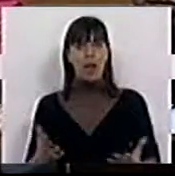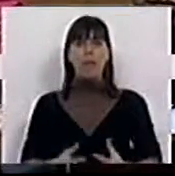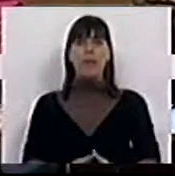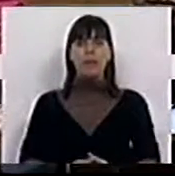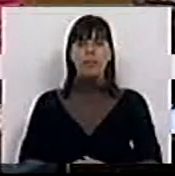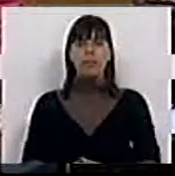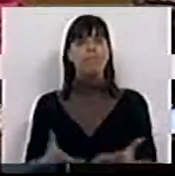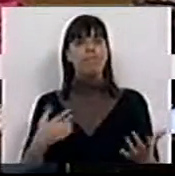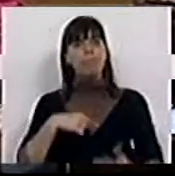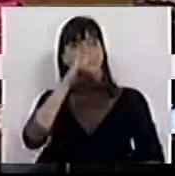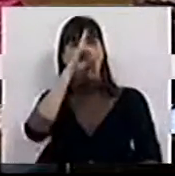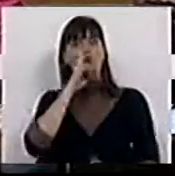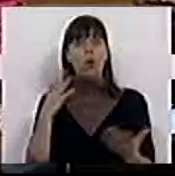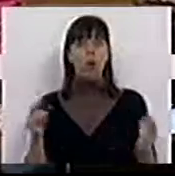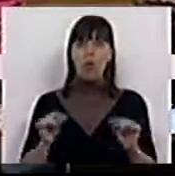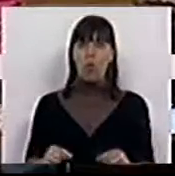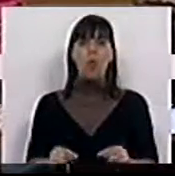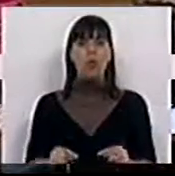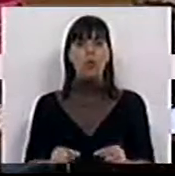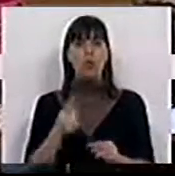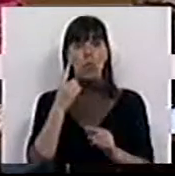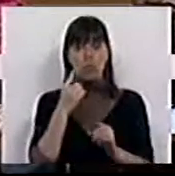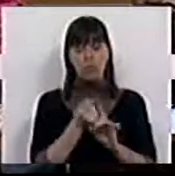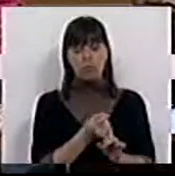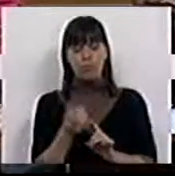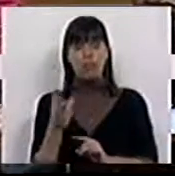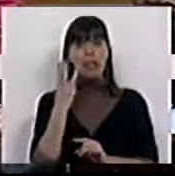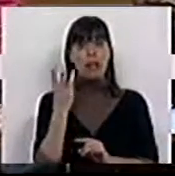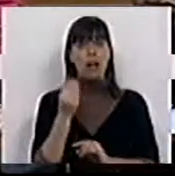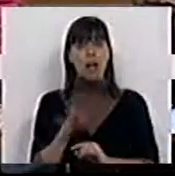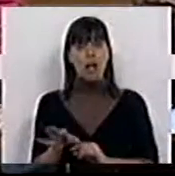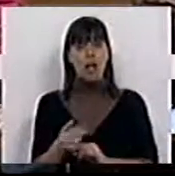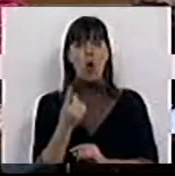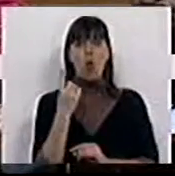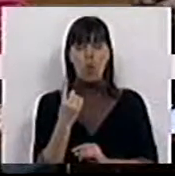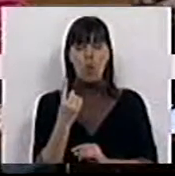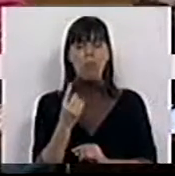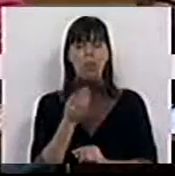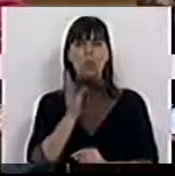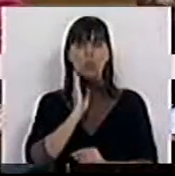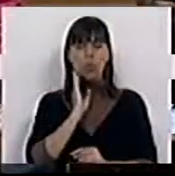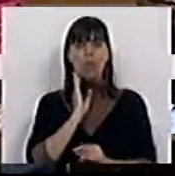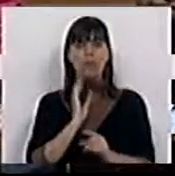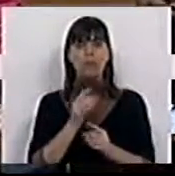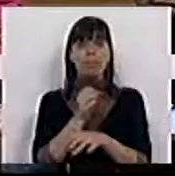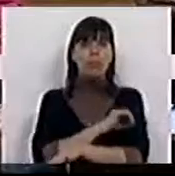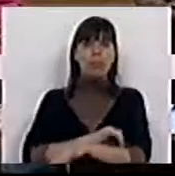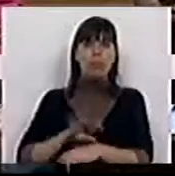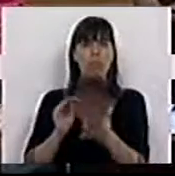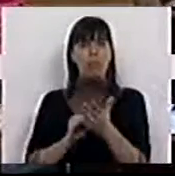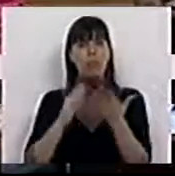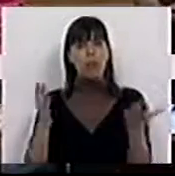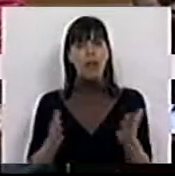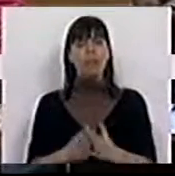recordando que hoje uma em cada três crianças está sujeita à pobreza